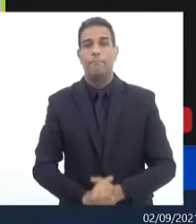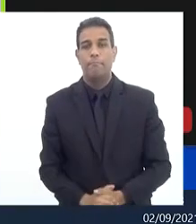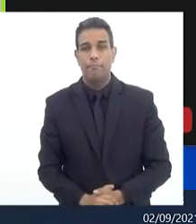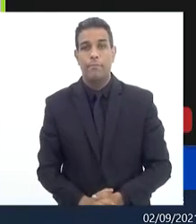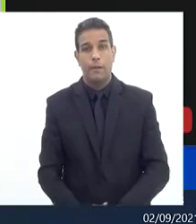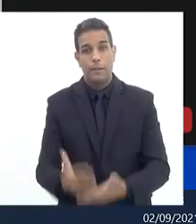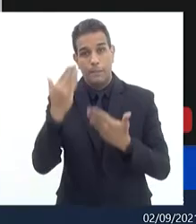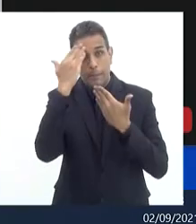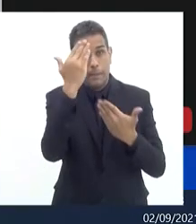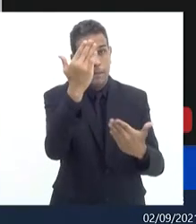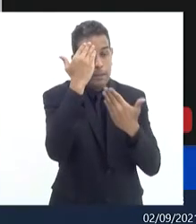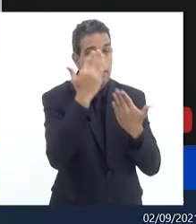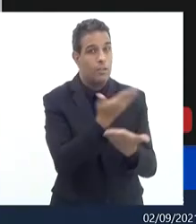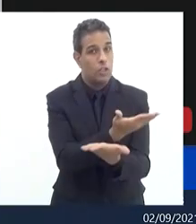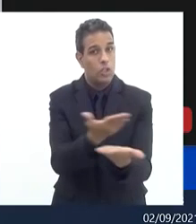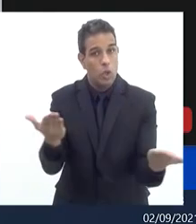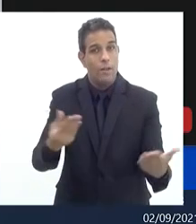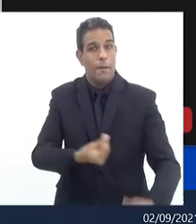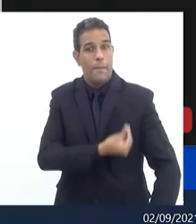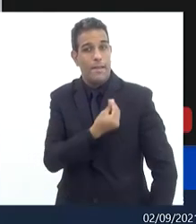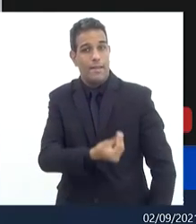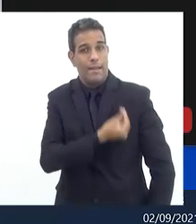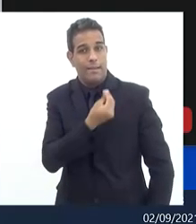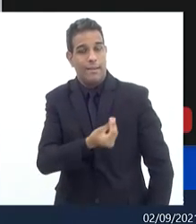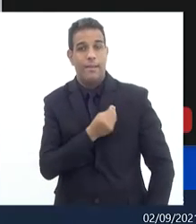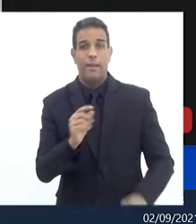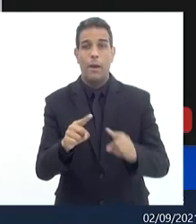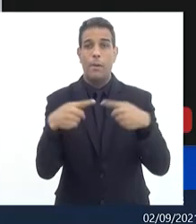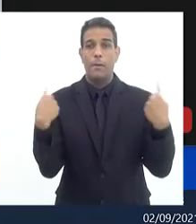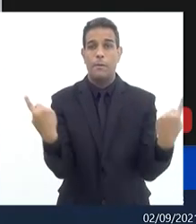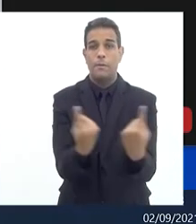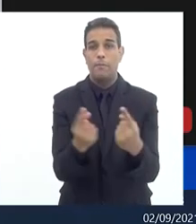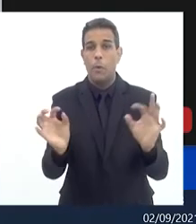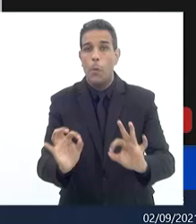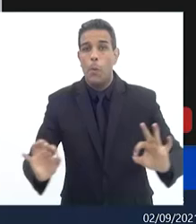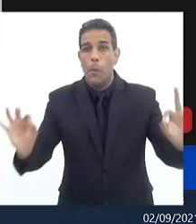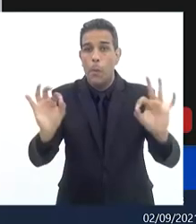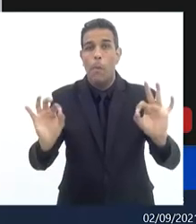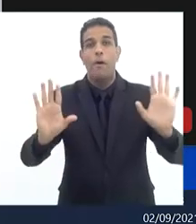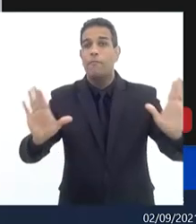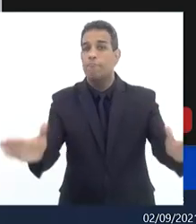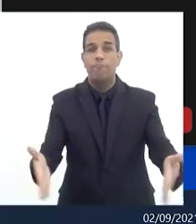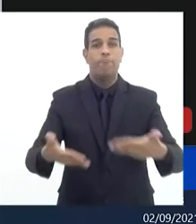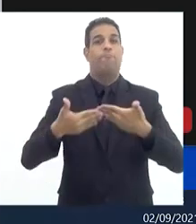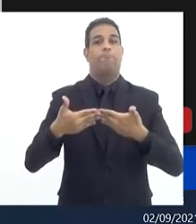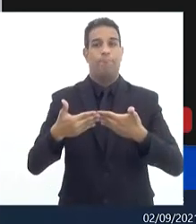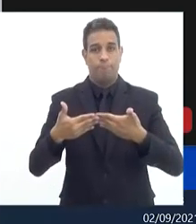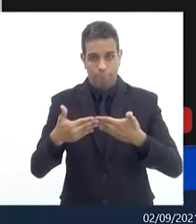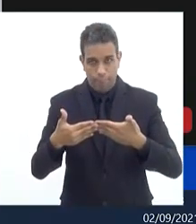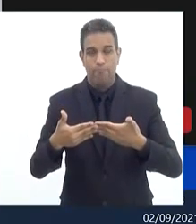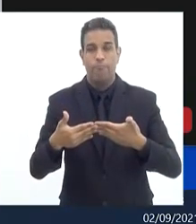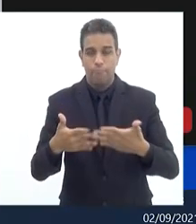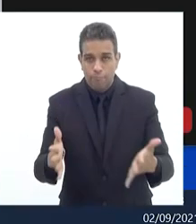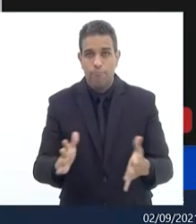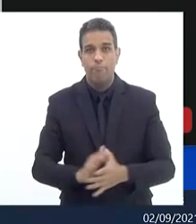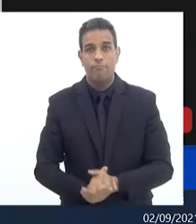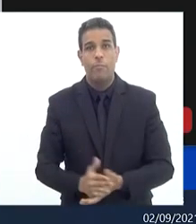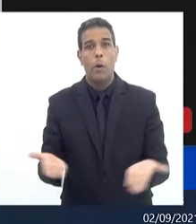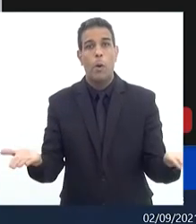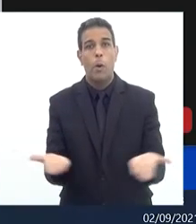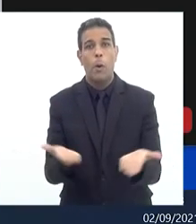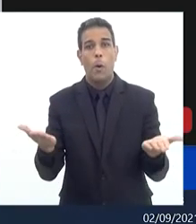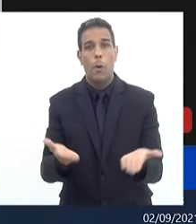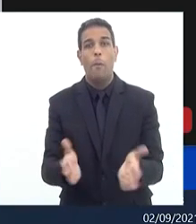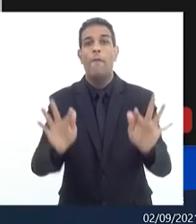agradeço a participação de todos e ninguém quer falar então nada mais havendo a tratar declaro